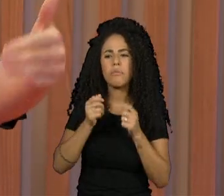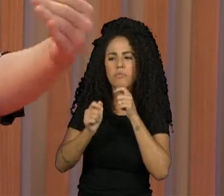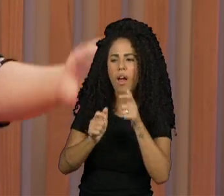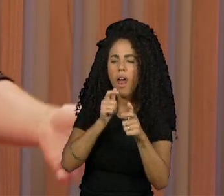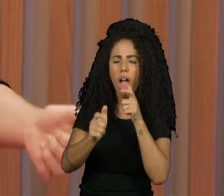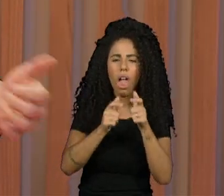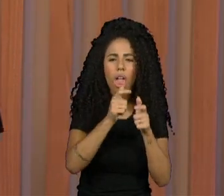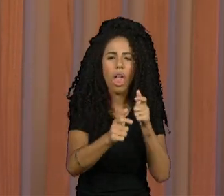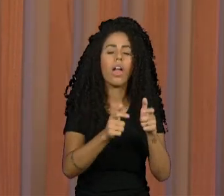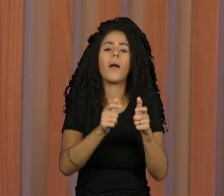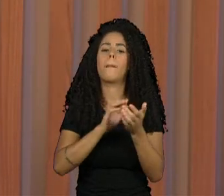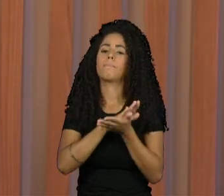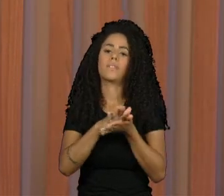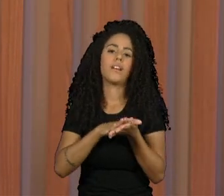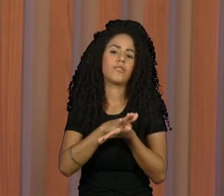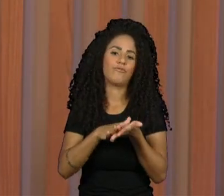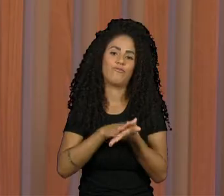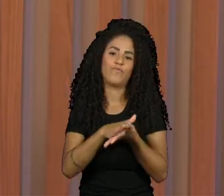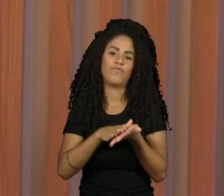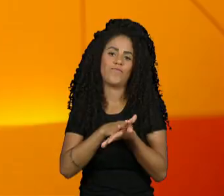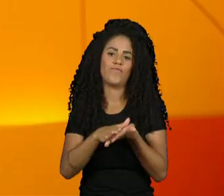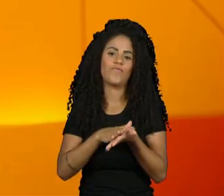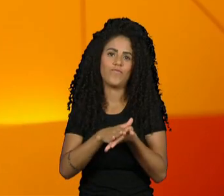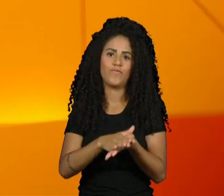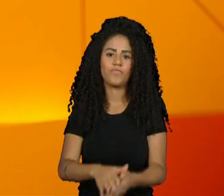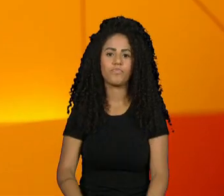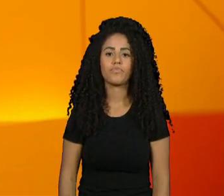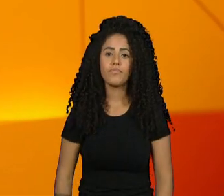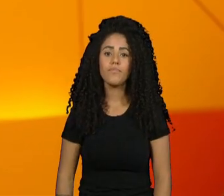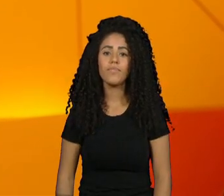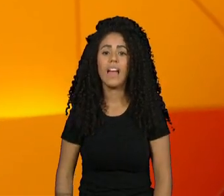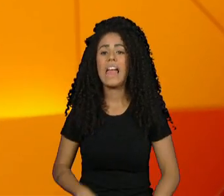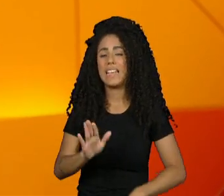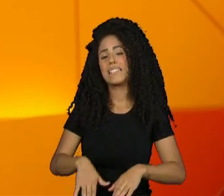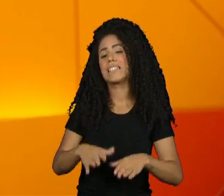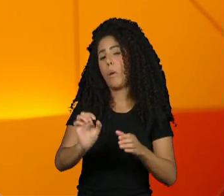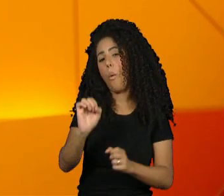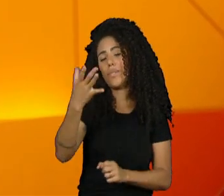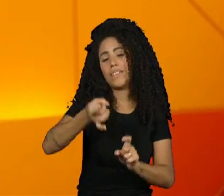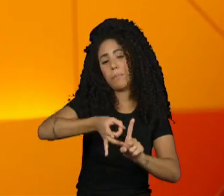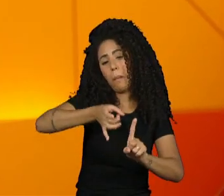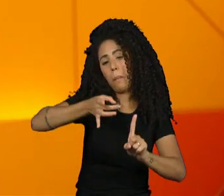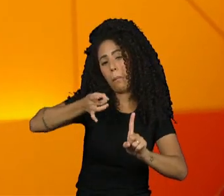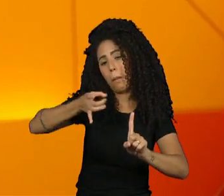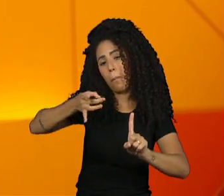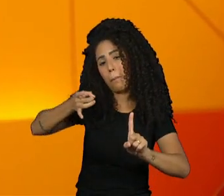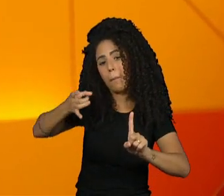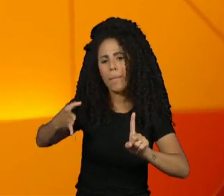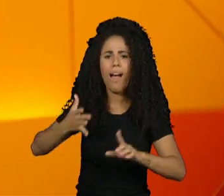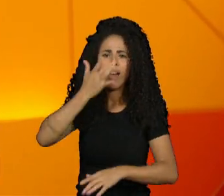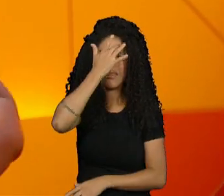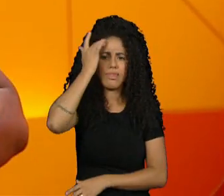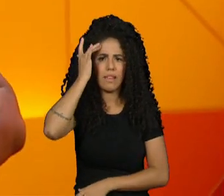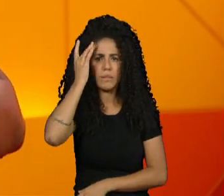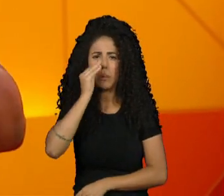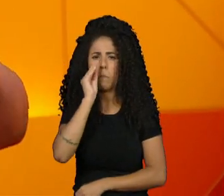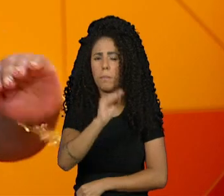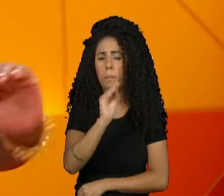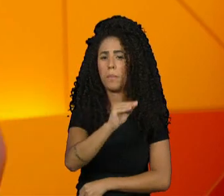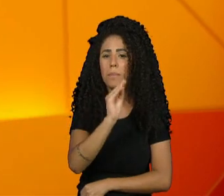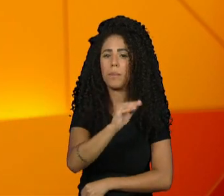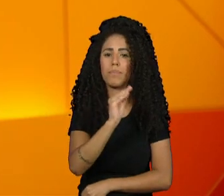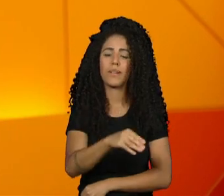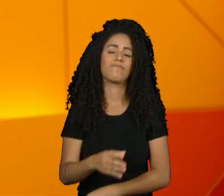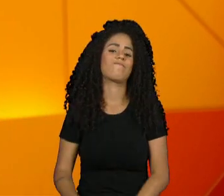justificar a própria transfobia, né? Para justificar a exclusão, manter as pessoas trans sempre na